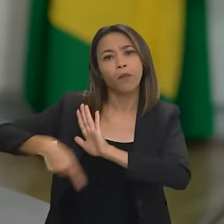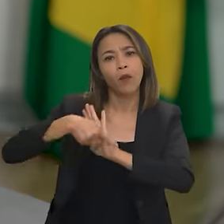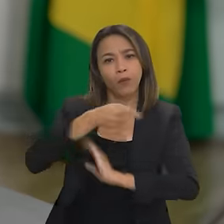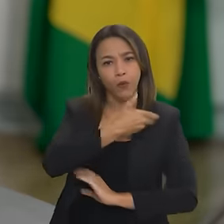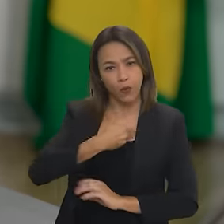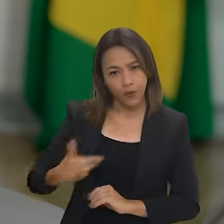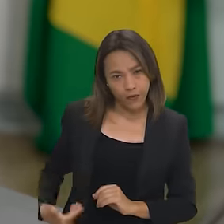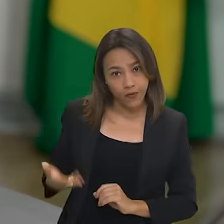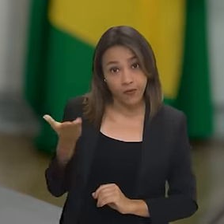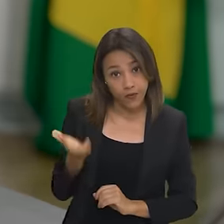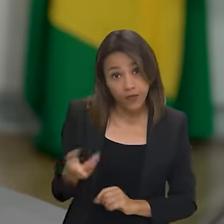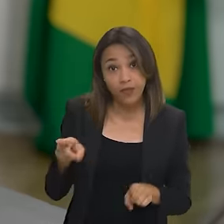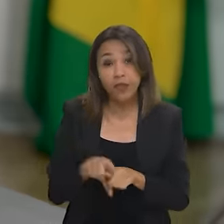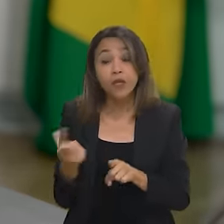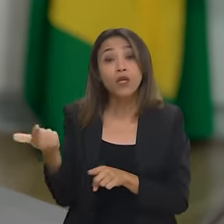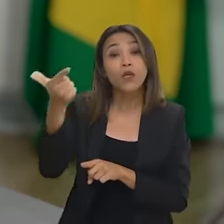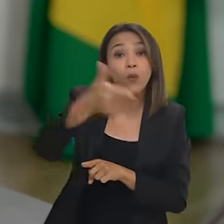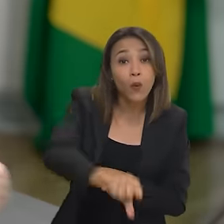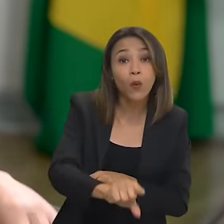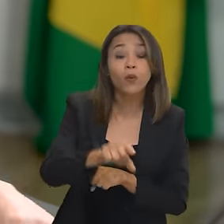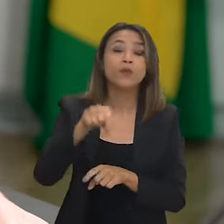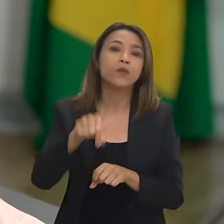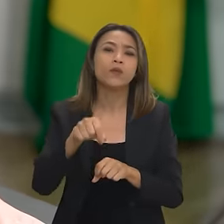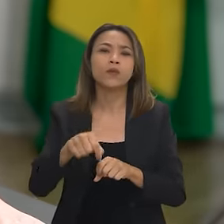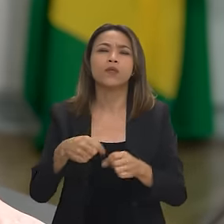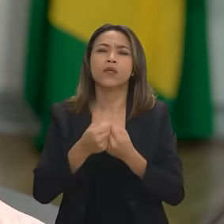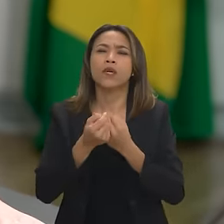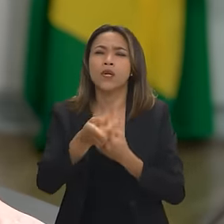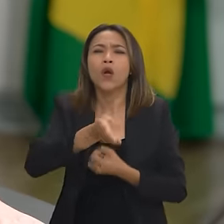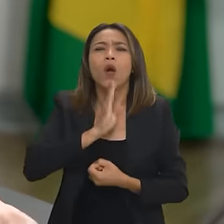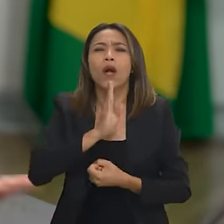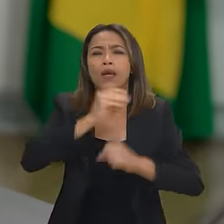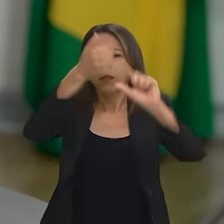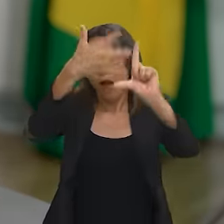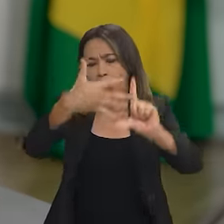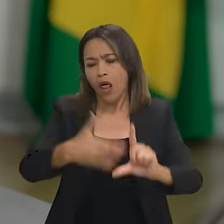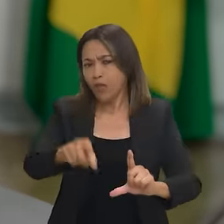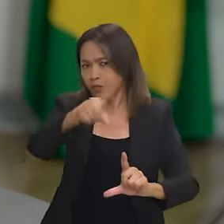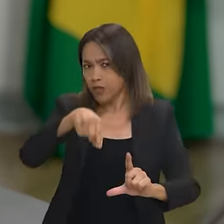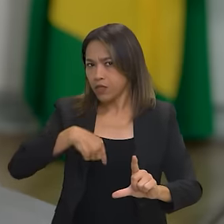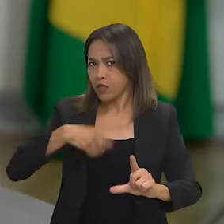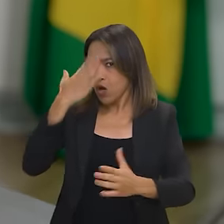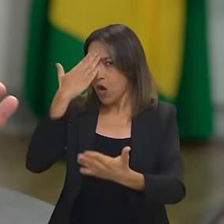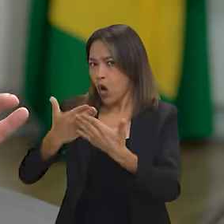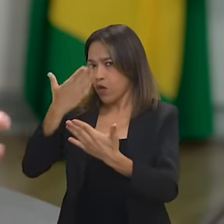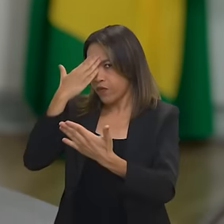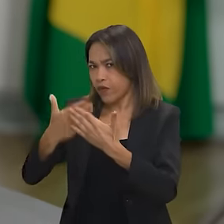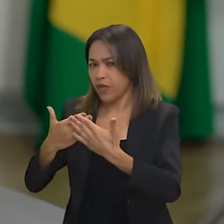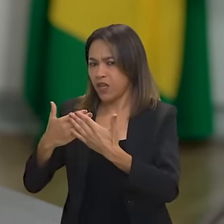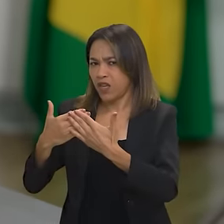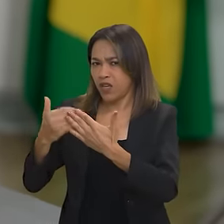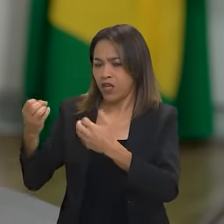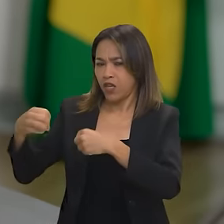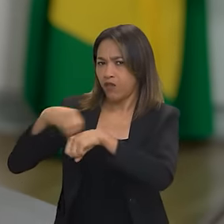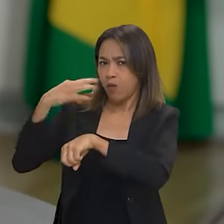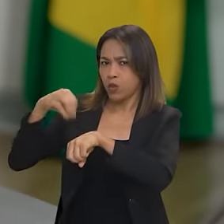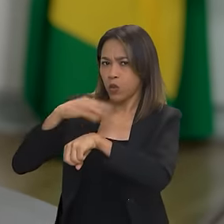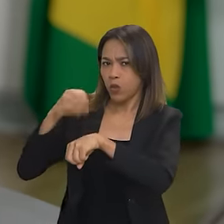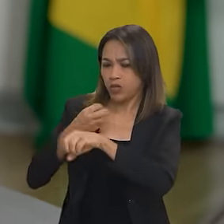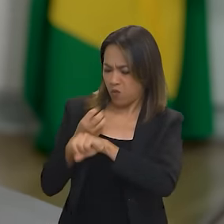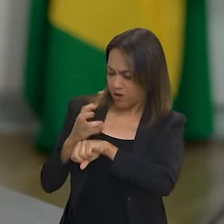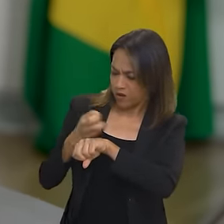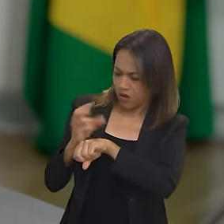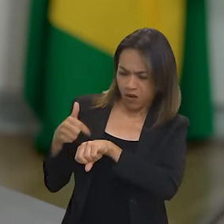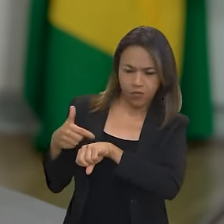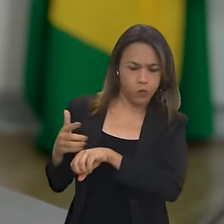sociais do governo, nos canais públicos conhecidos. Então, não confie em conformação que chega por mídia social